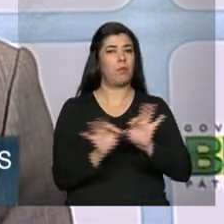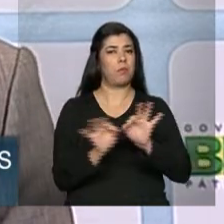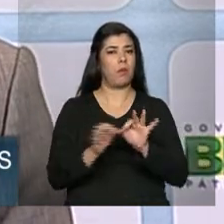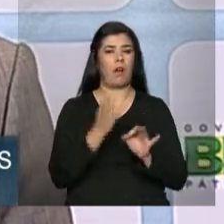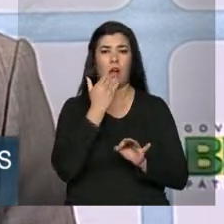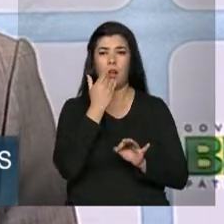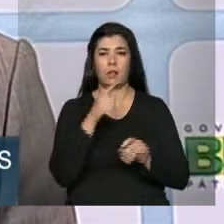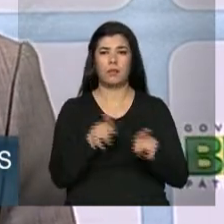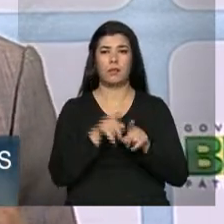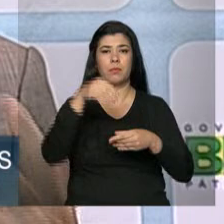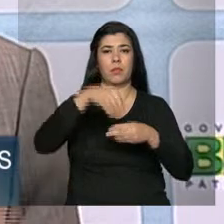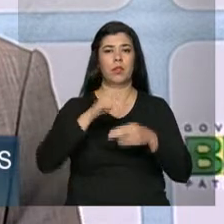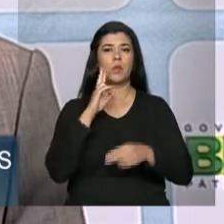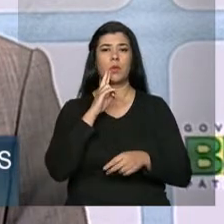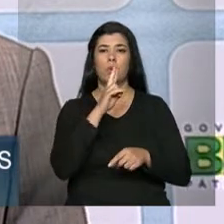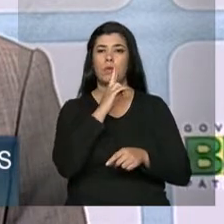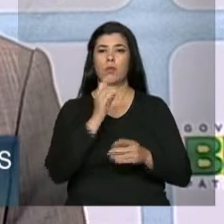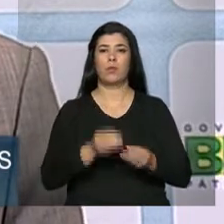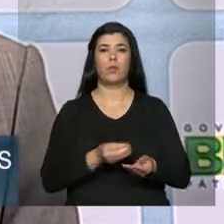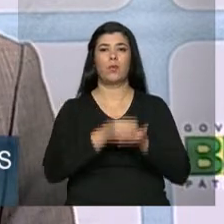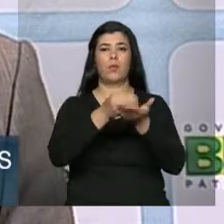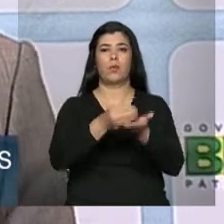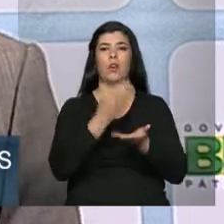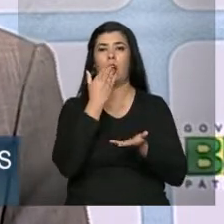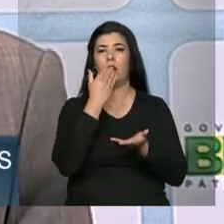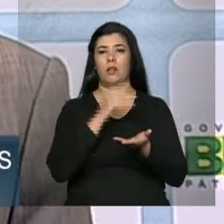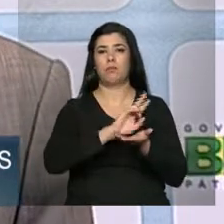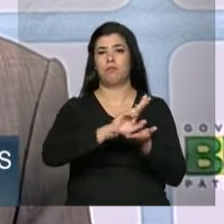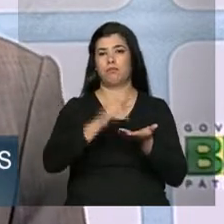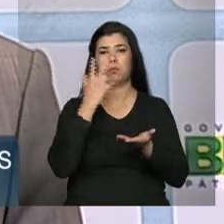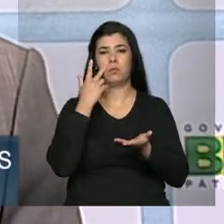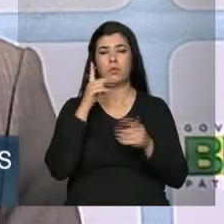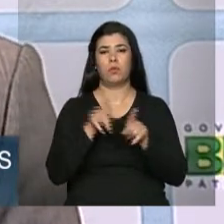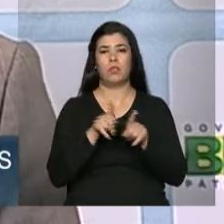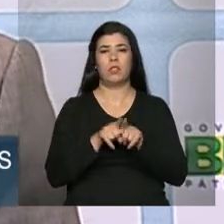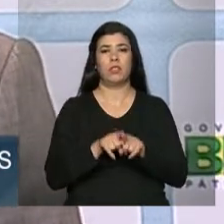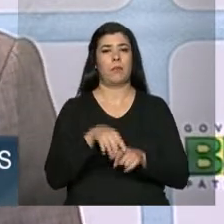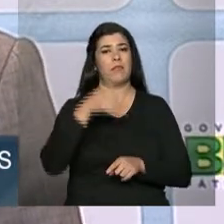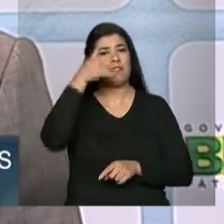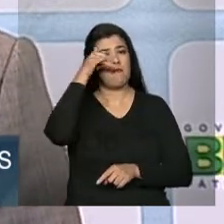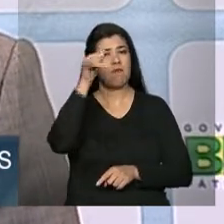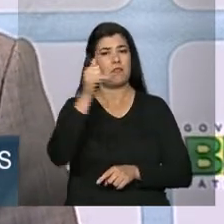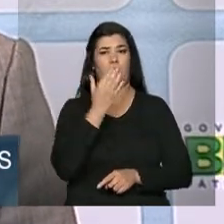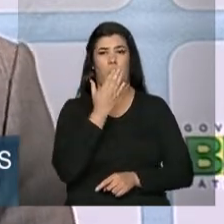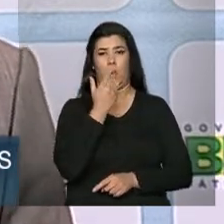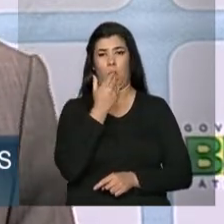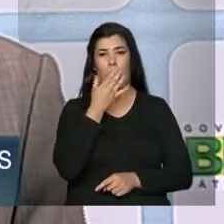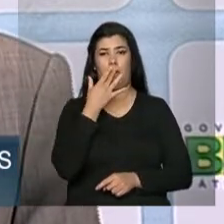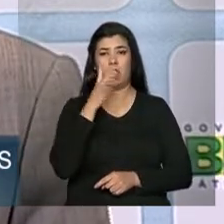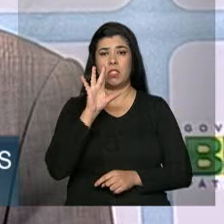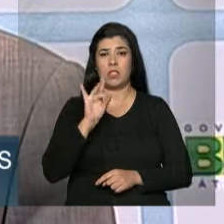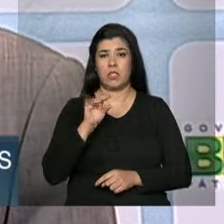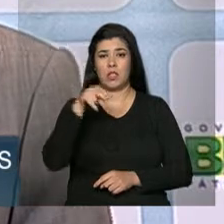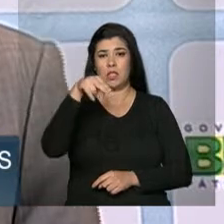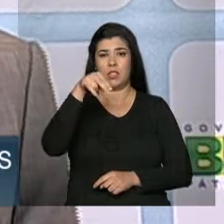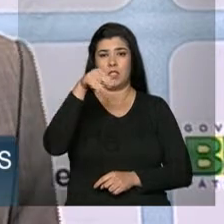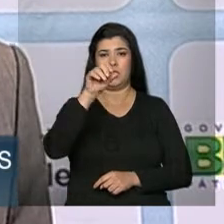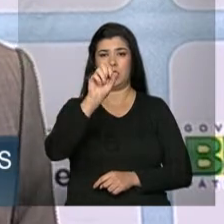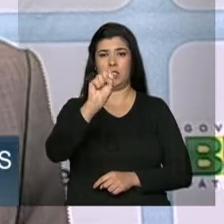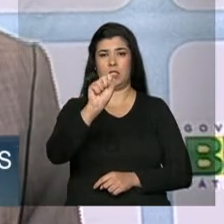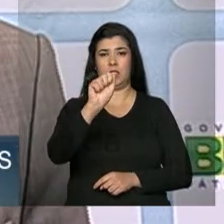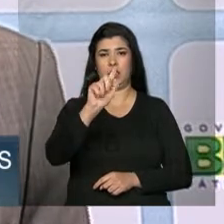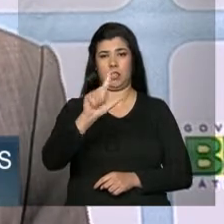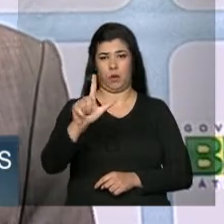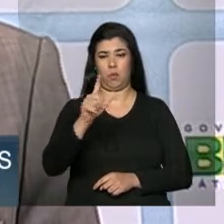restaurantes, na oferta que é feita para a população e, principalmente, deixar de adicionar o sal. É um hábito do brasileiro. O